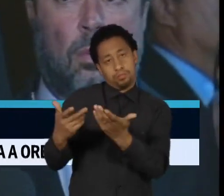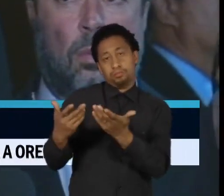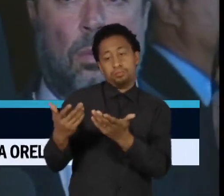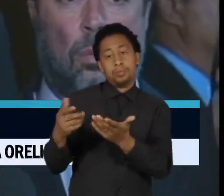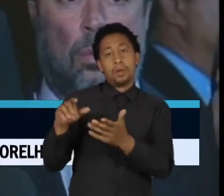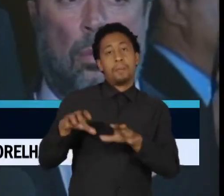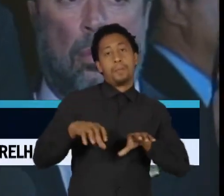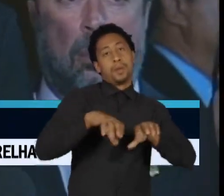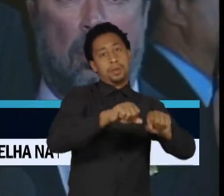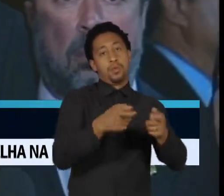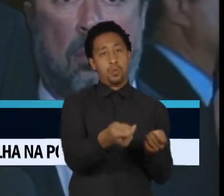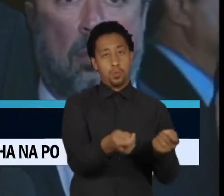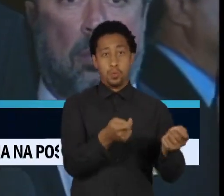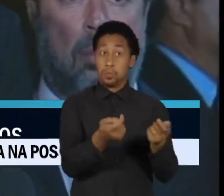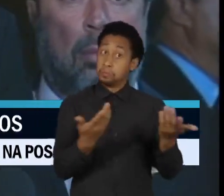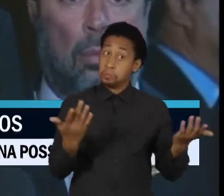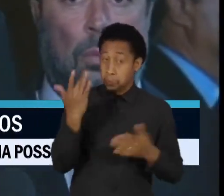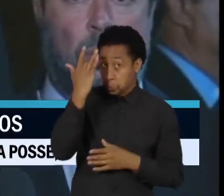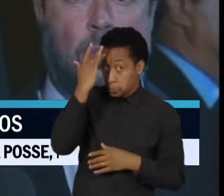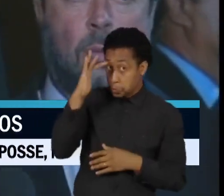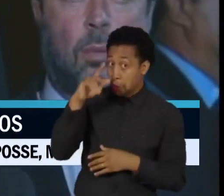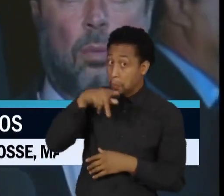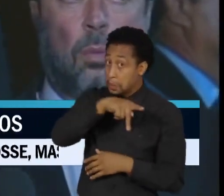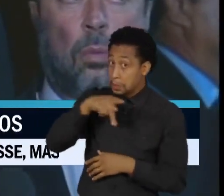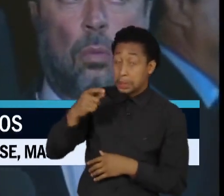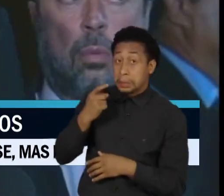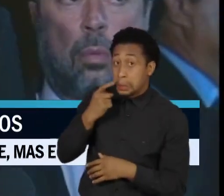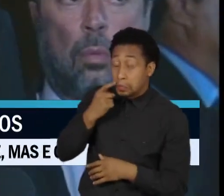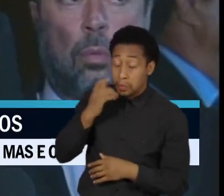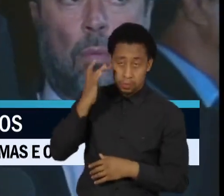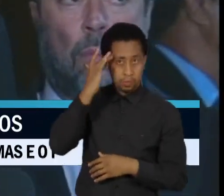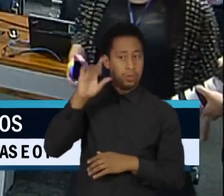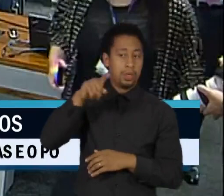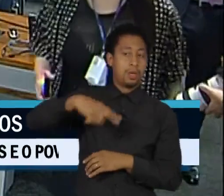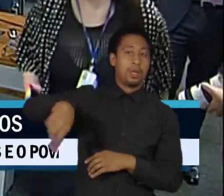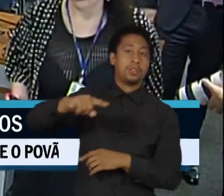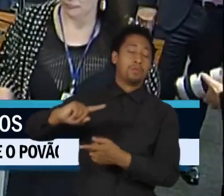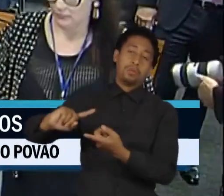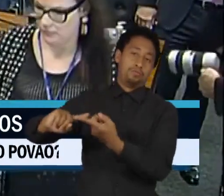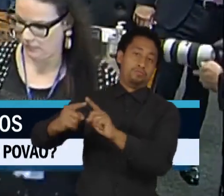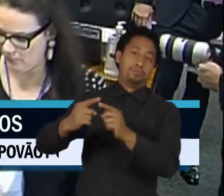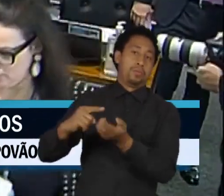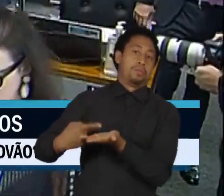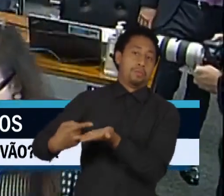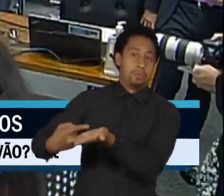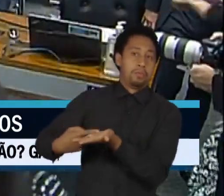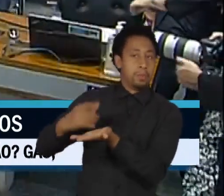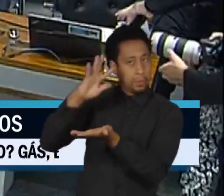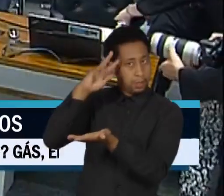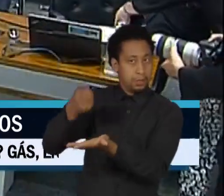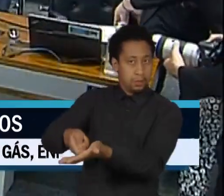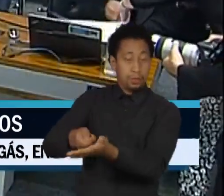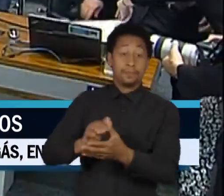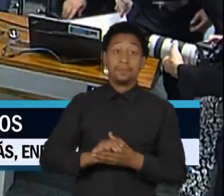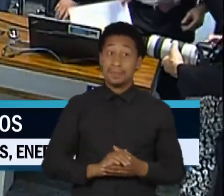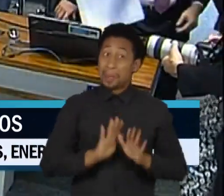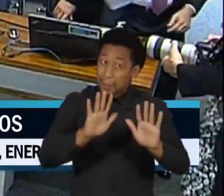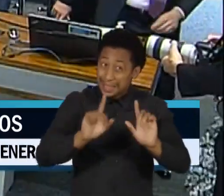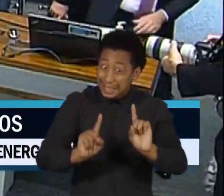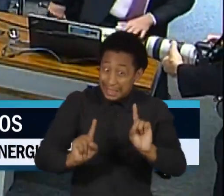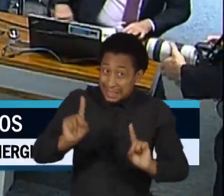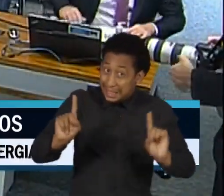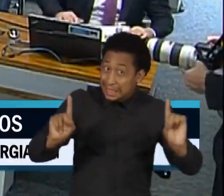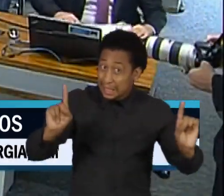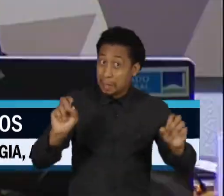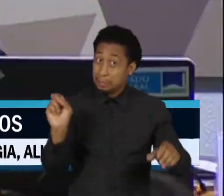é o nome do presidente Davi Alcolumbre, essa é uma definição partidária que eles têm que estabelecer no partido. Mas a disputa pelo comando da CCJ deve